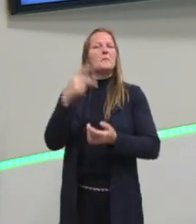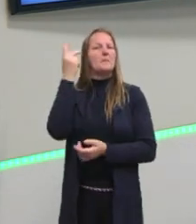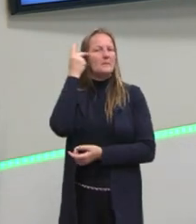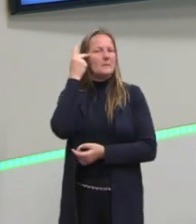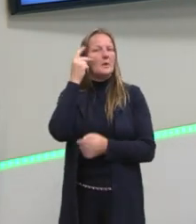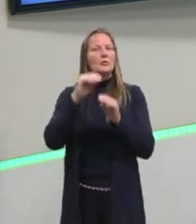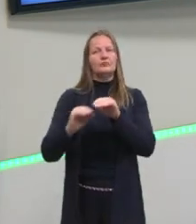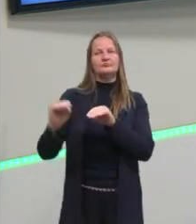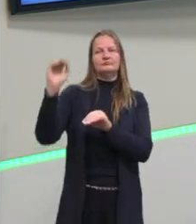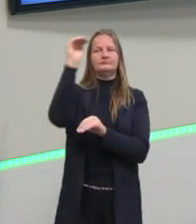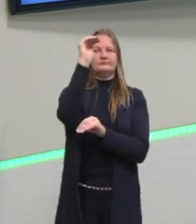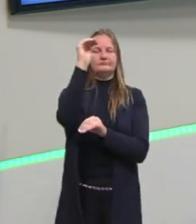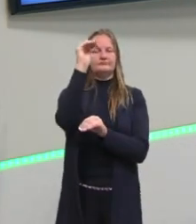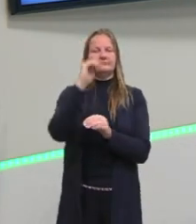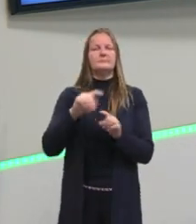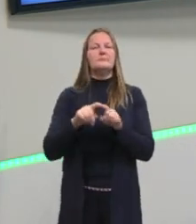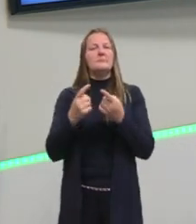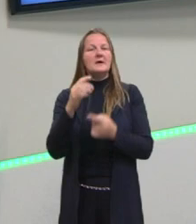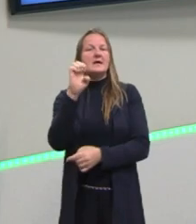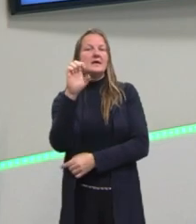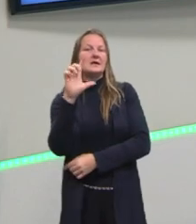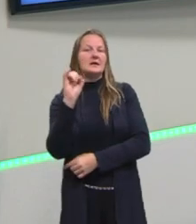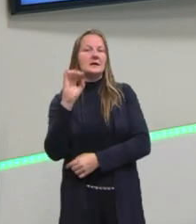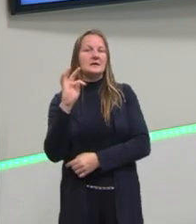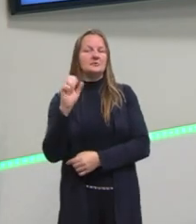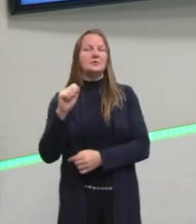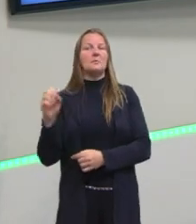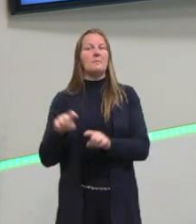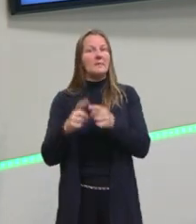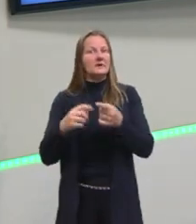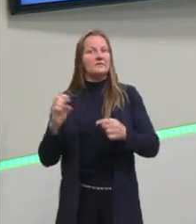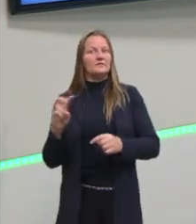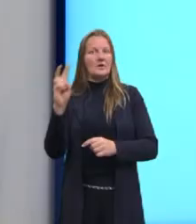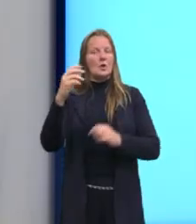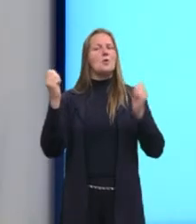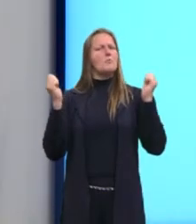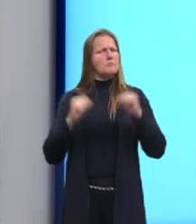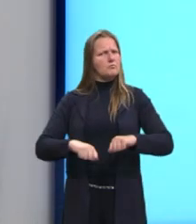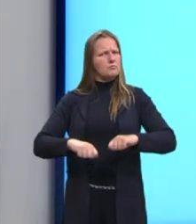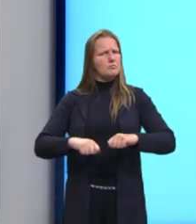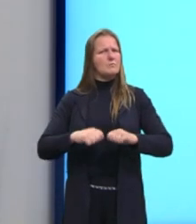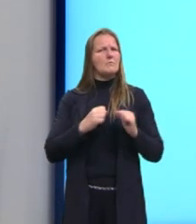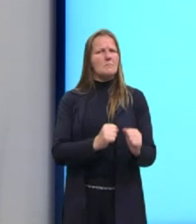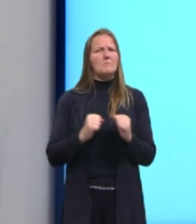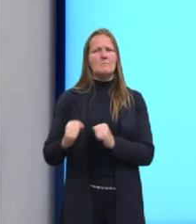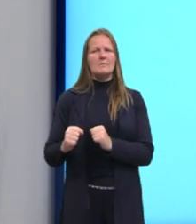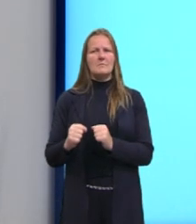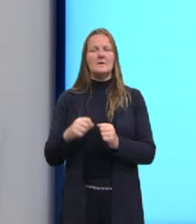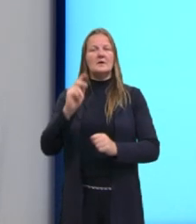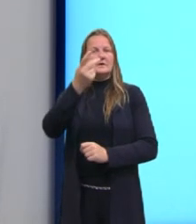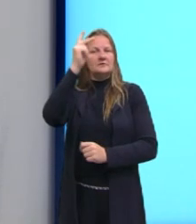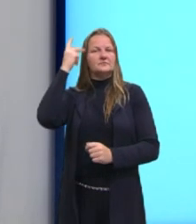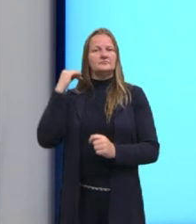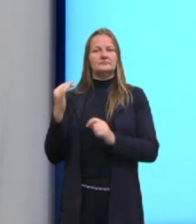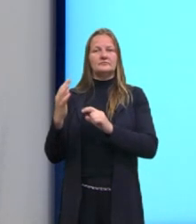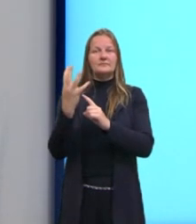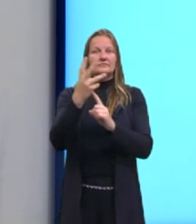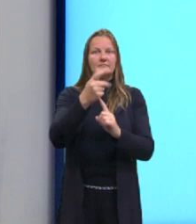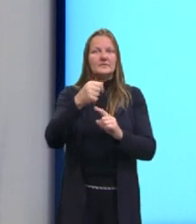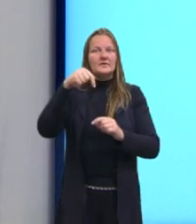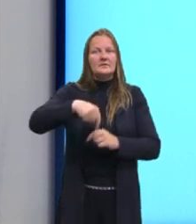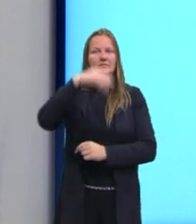mas, ainda assim, ela tem um valor muito potente no que diz a respeito à história da arte no Brasil.